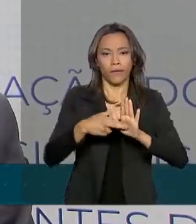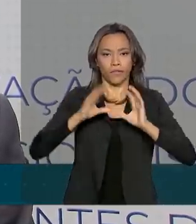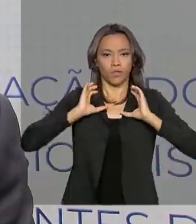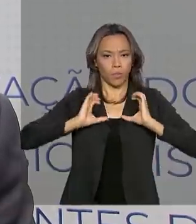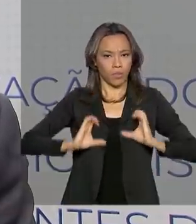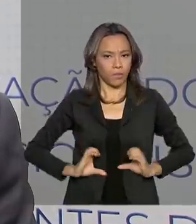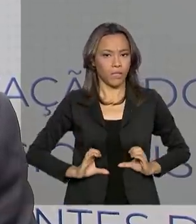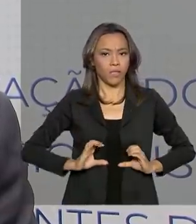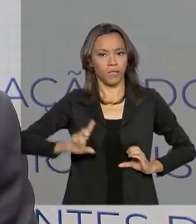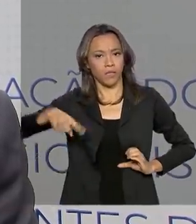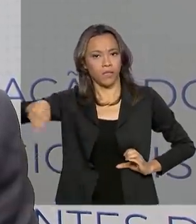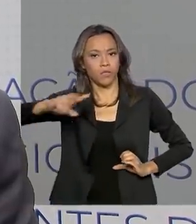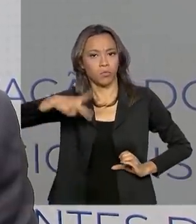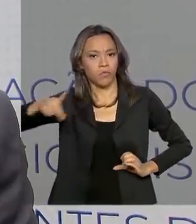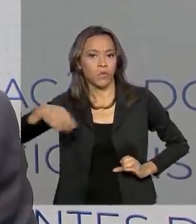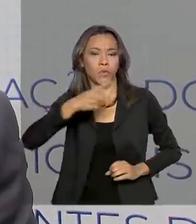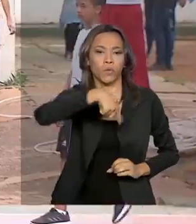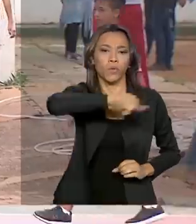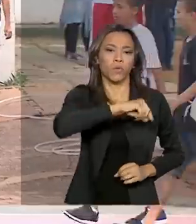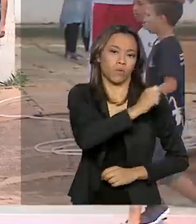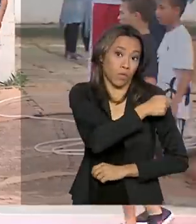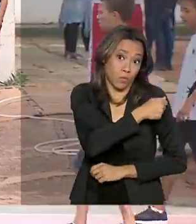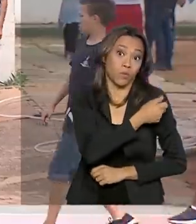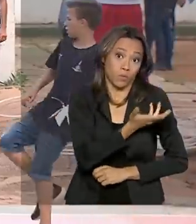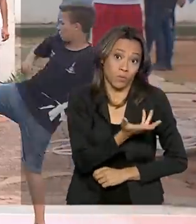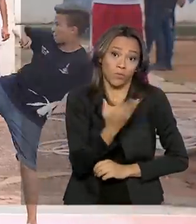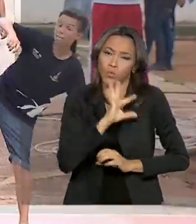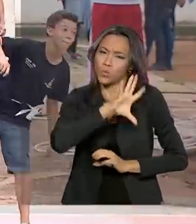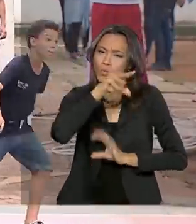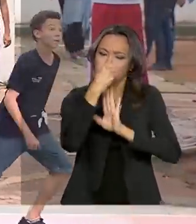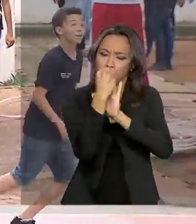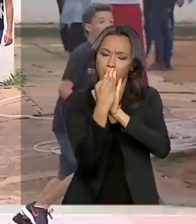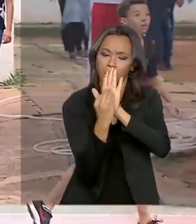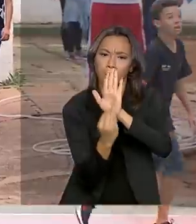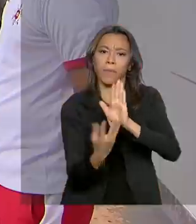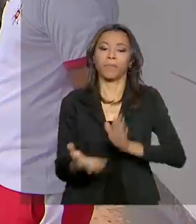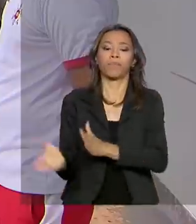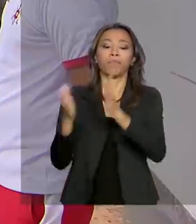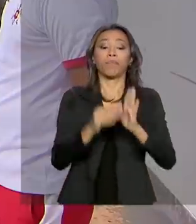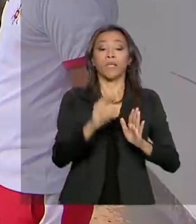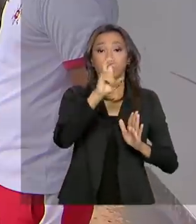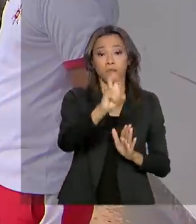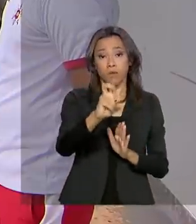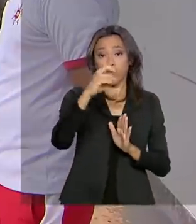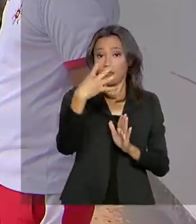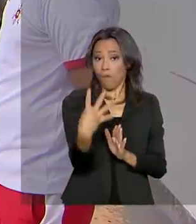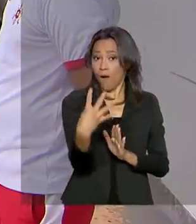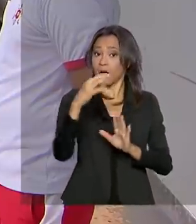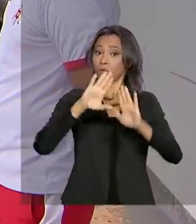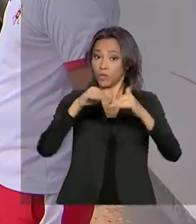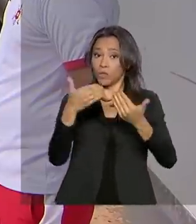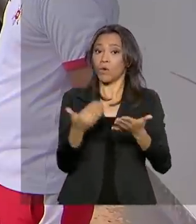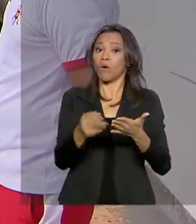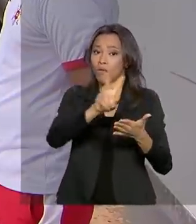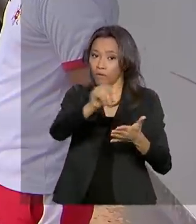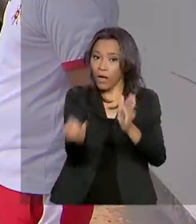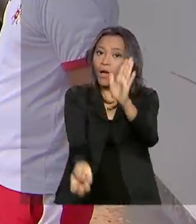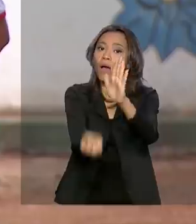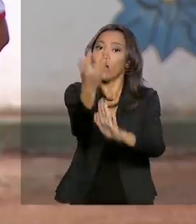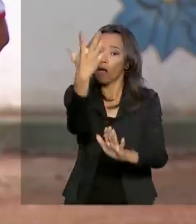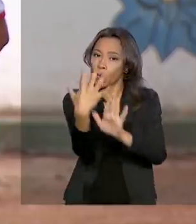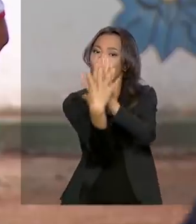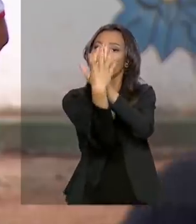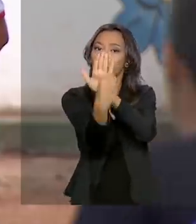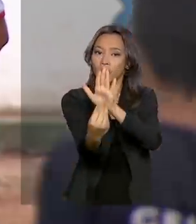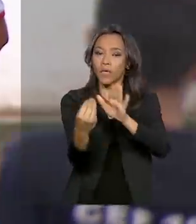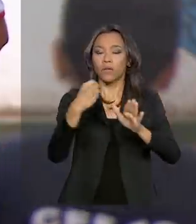dos professores, dos alunos. Em 2020, 54 escolas vão receber o projeto piloto do Ministério da Educação.